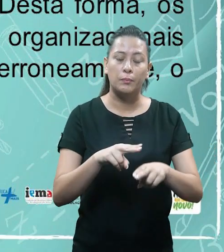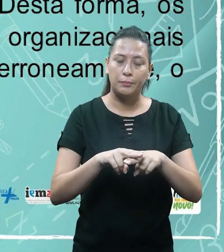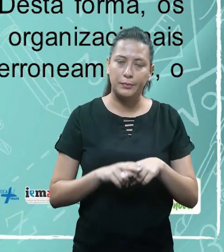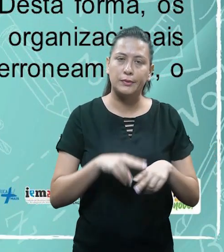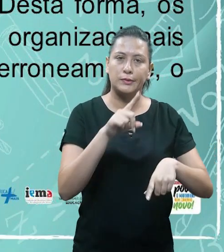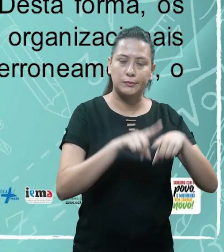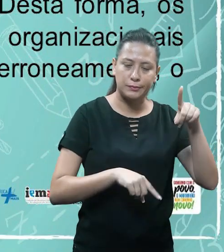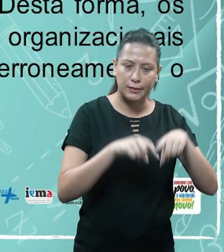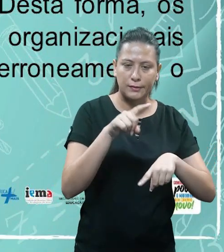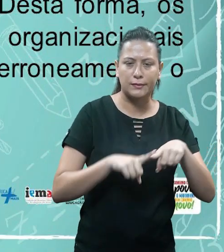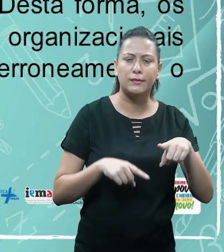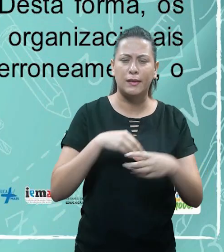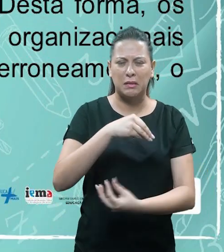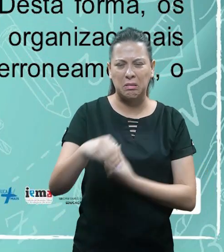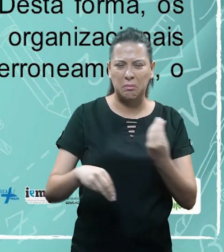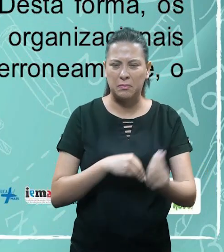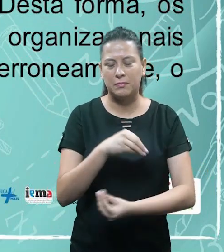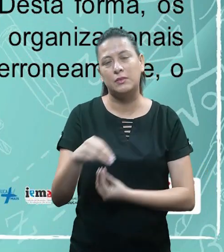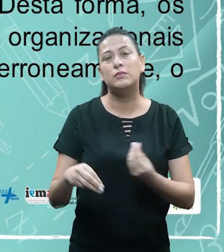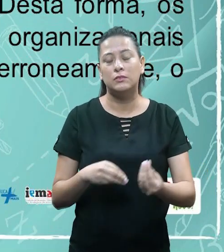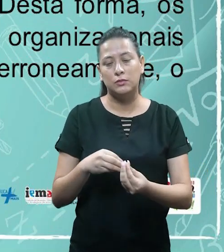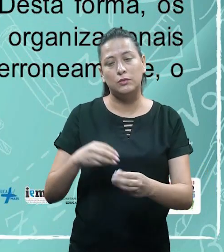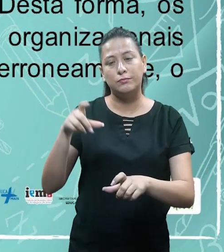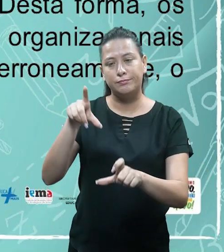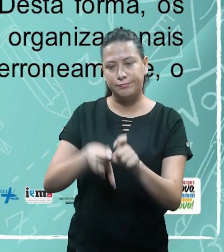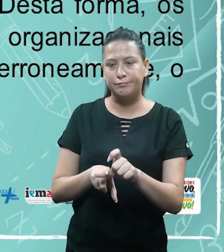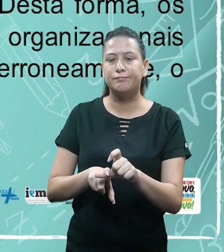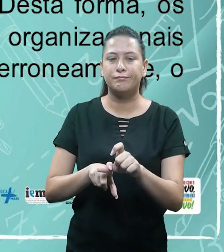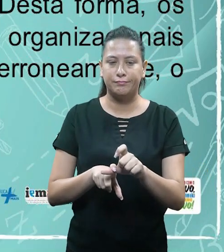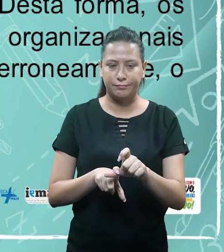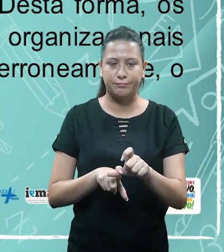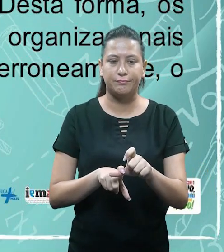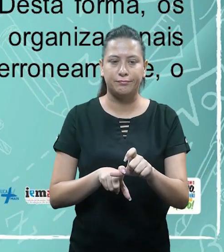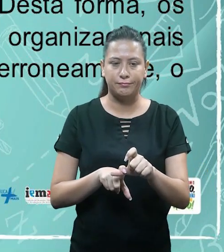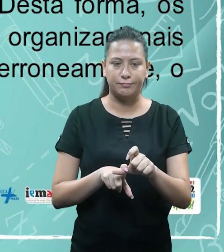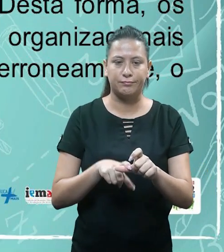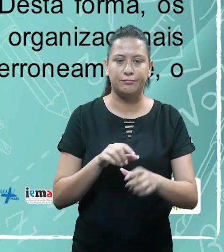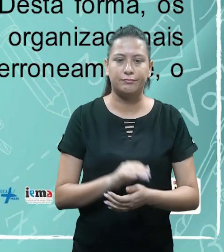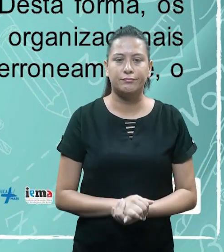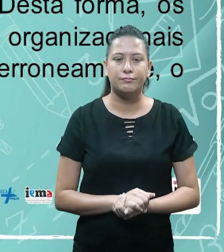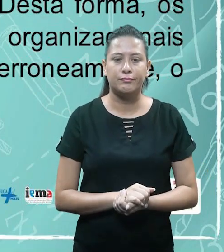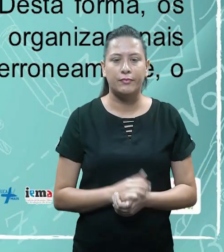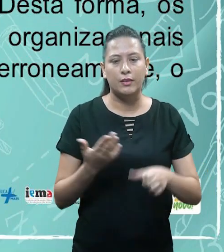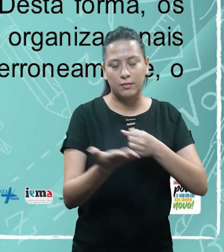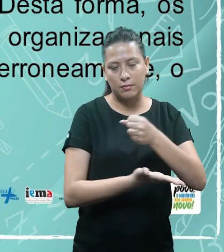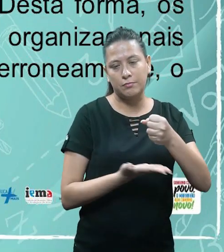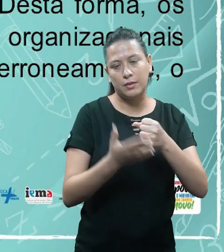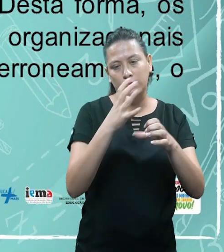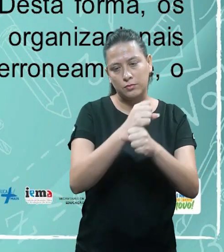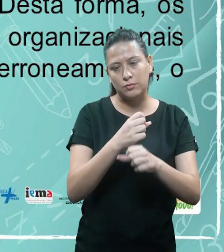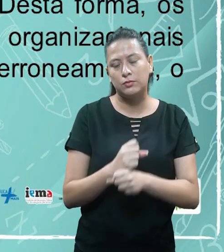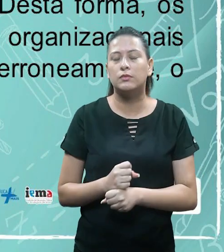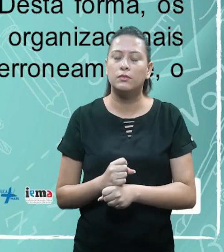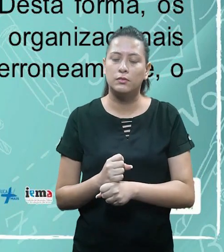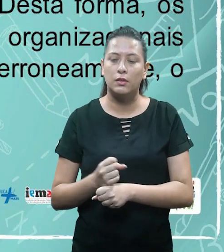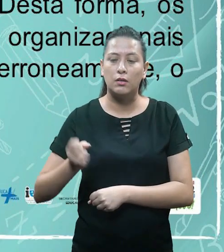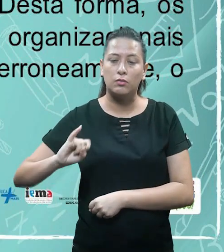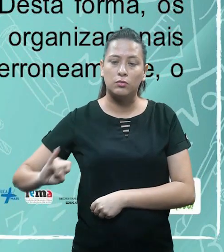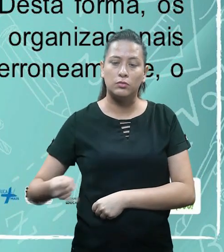e as despesas não organizacionais podem comprar a base, podem compor a base de cálculo dos impostos